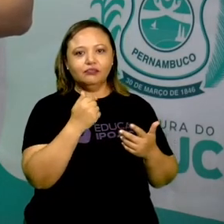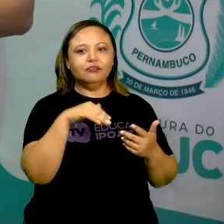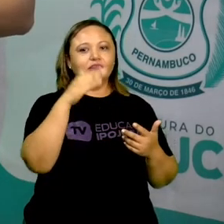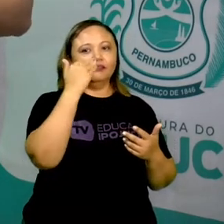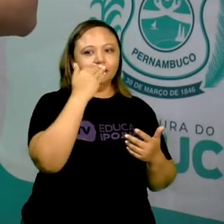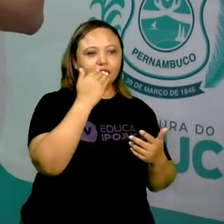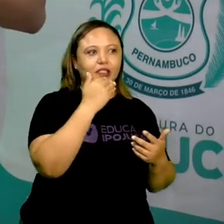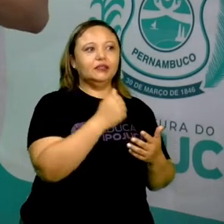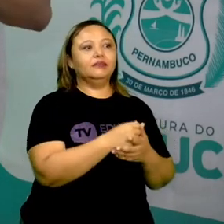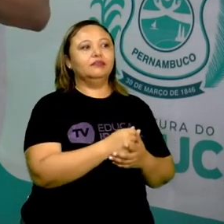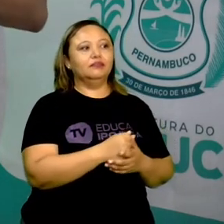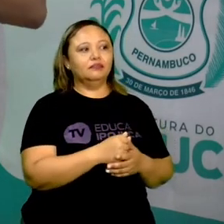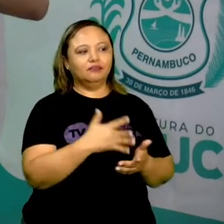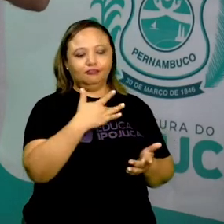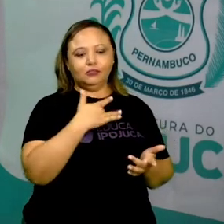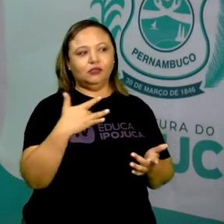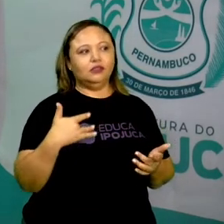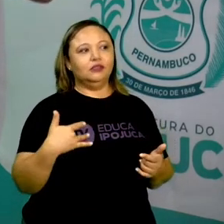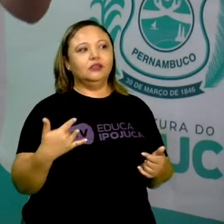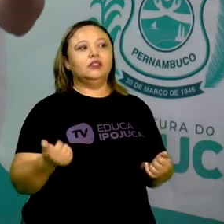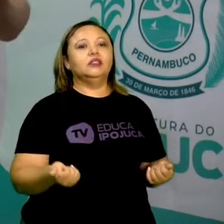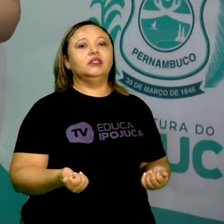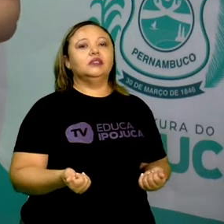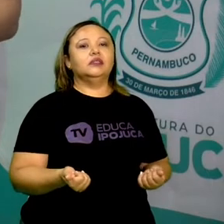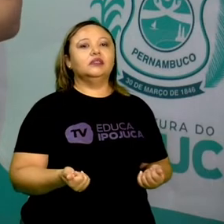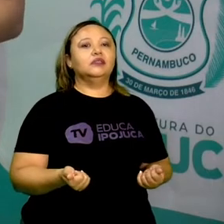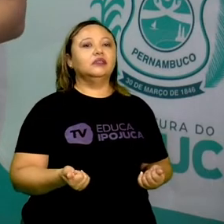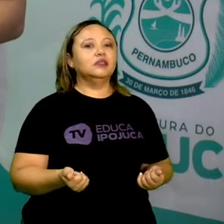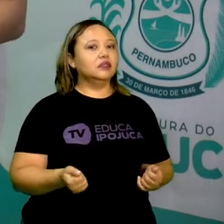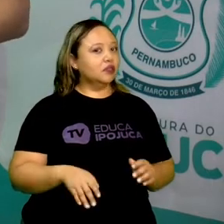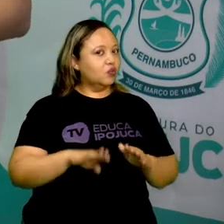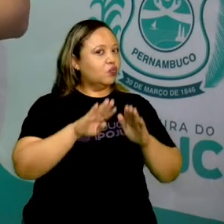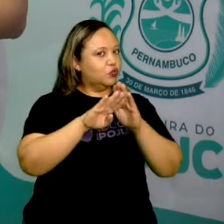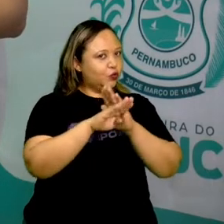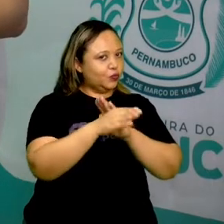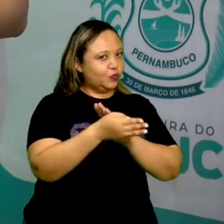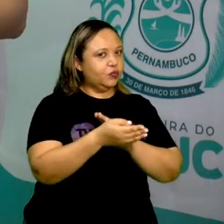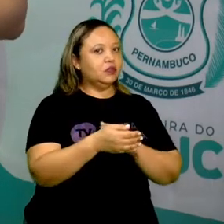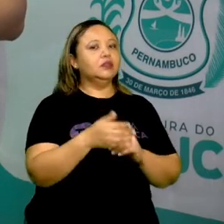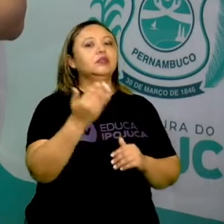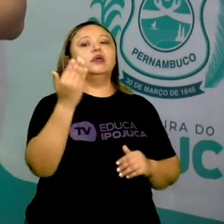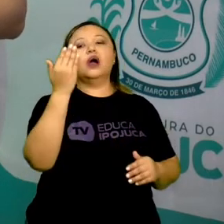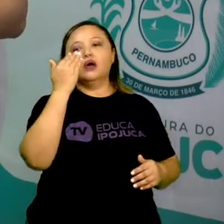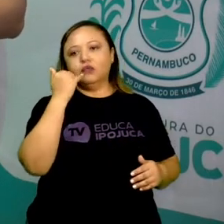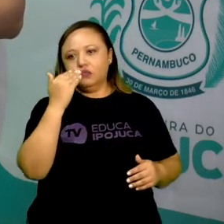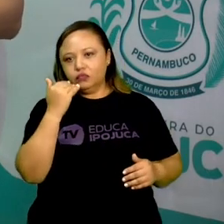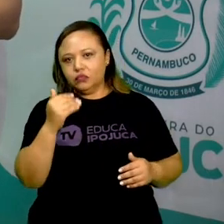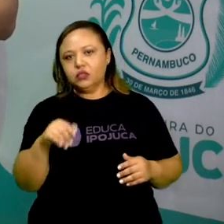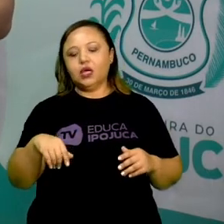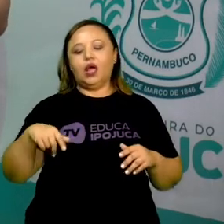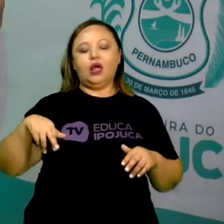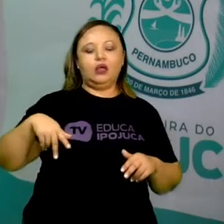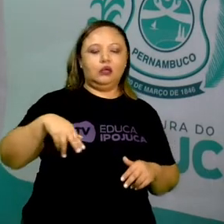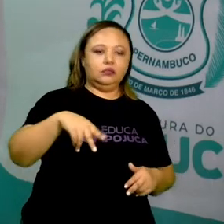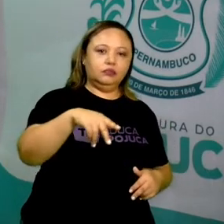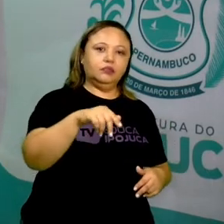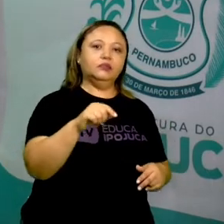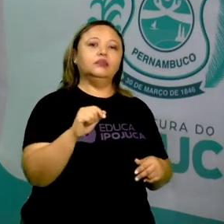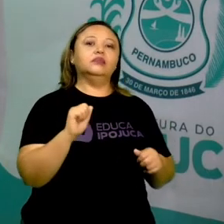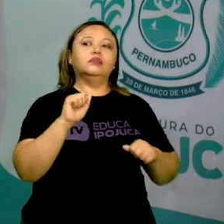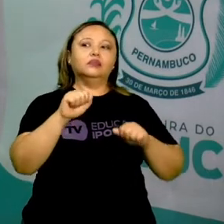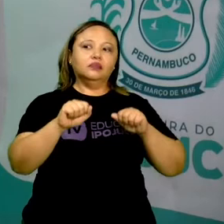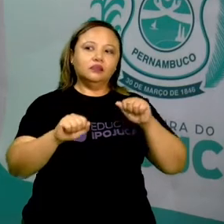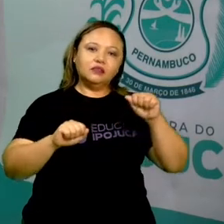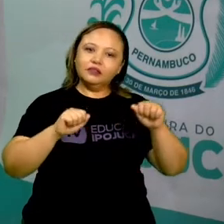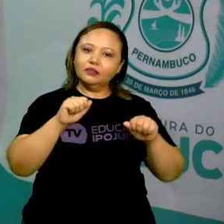Mas, como a gente está falando em hábitos em geral, a alimentação, a caminhada, o andar de